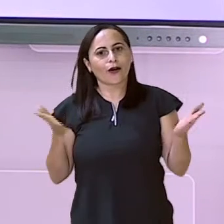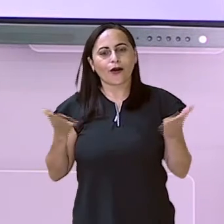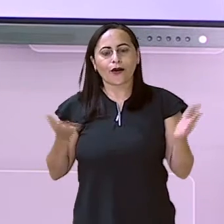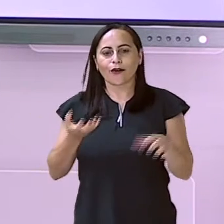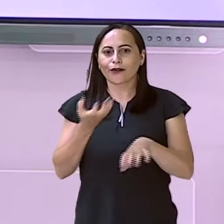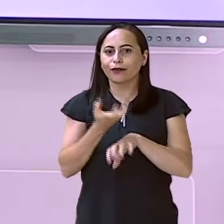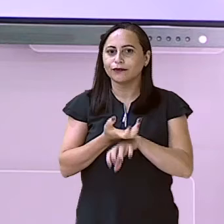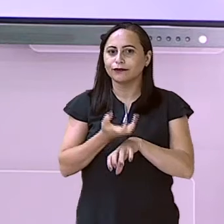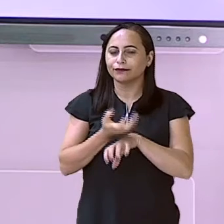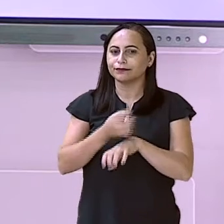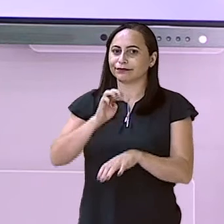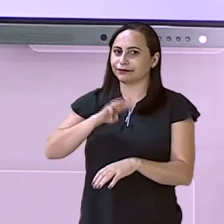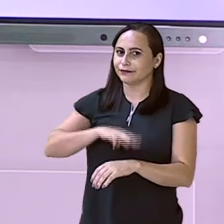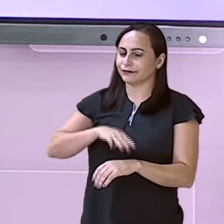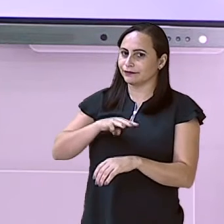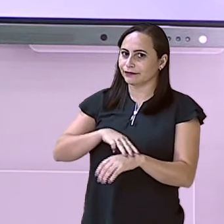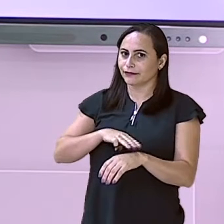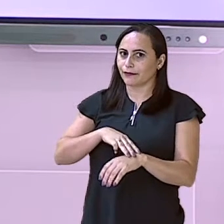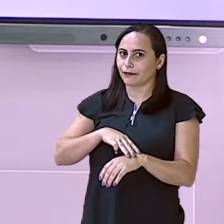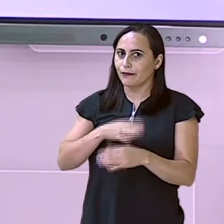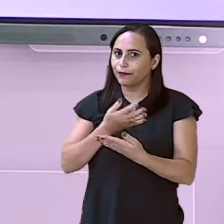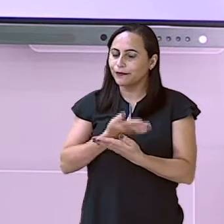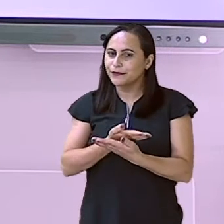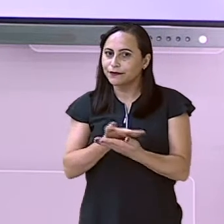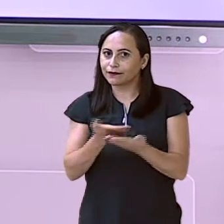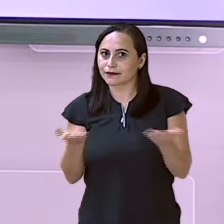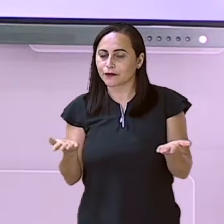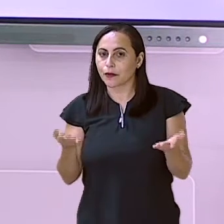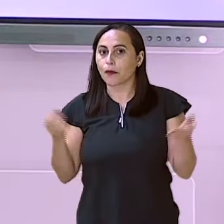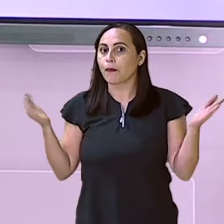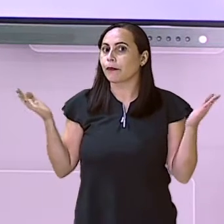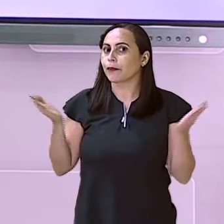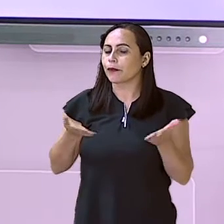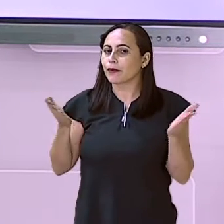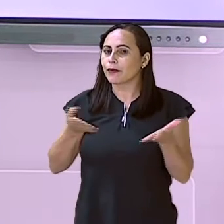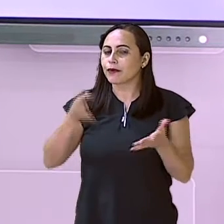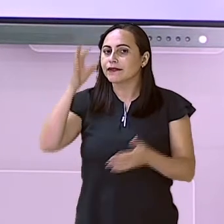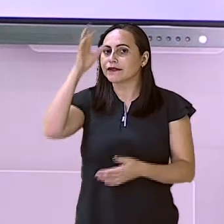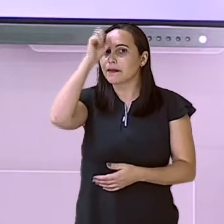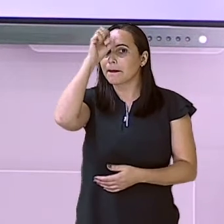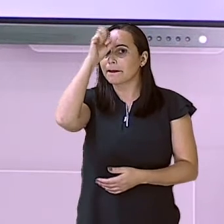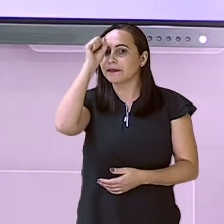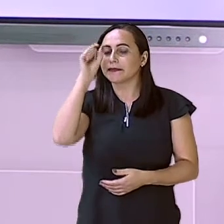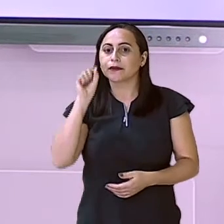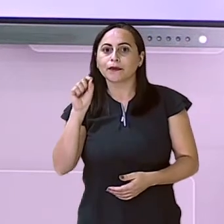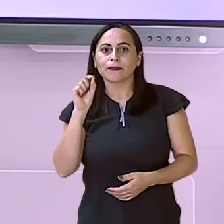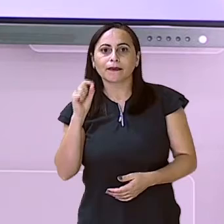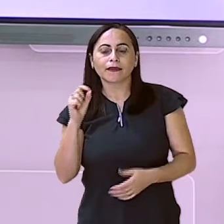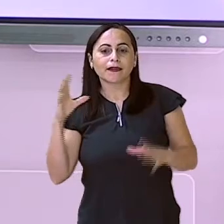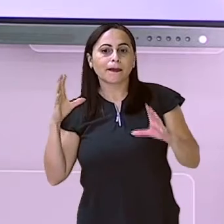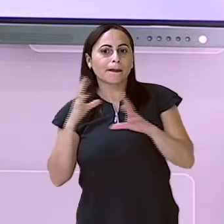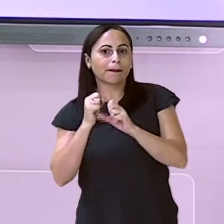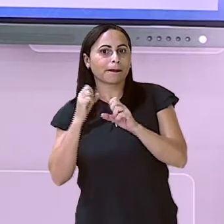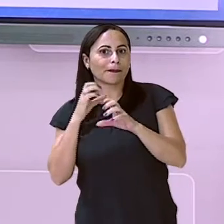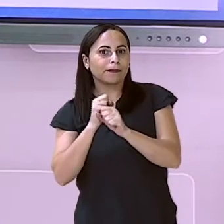matemática para vocês e hoje nós vamos aprender sobre operações inversas.